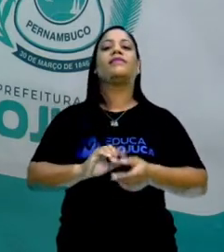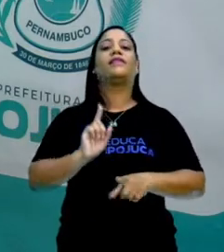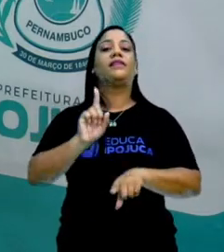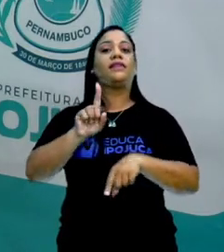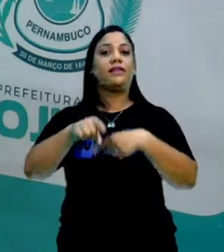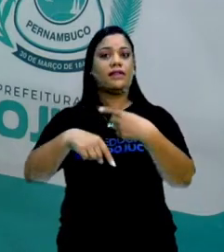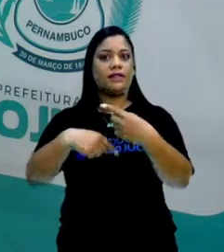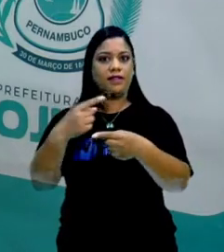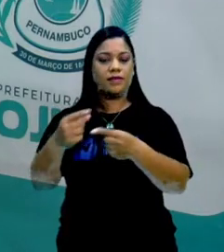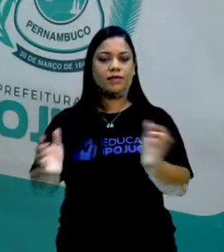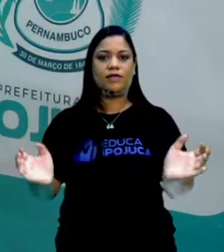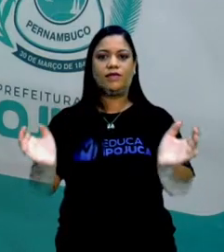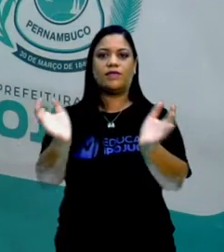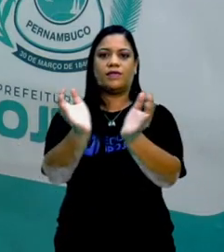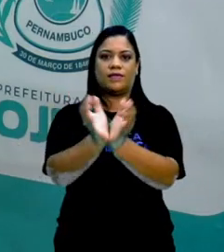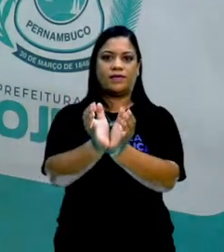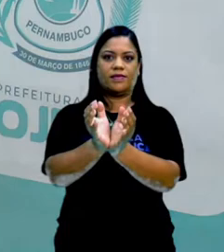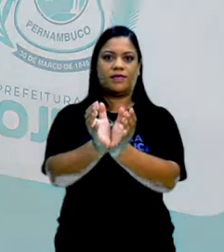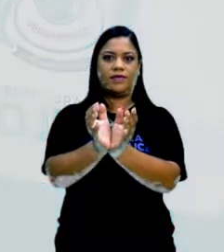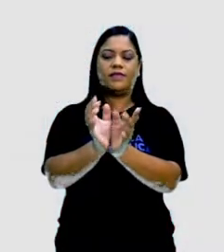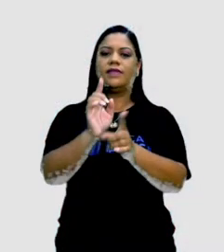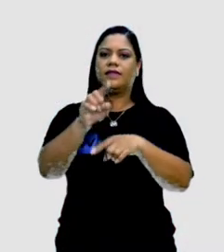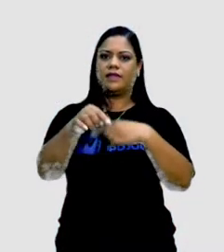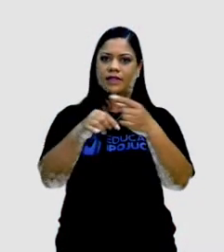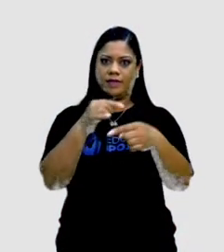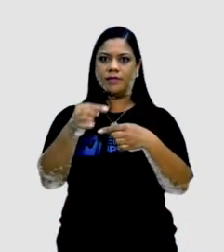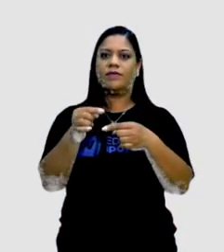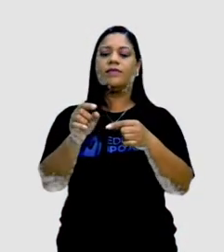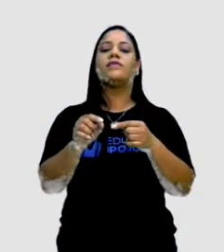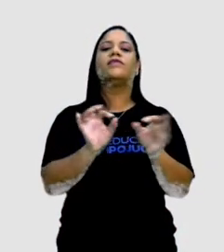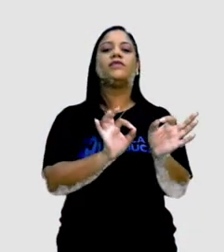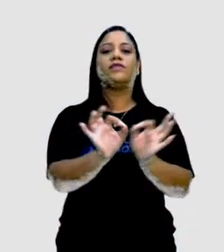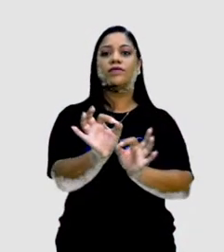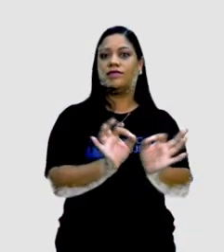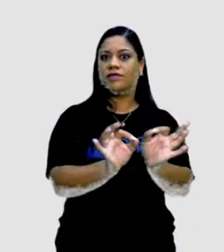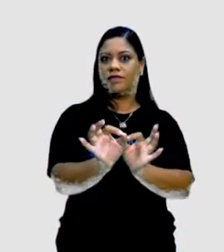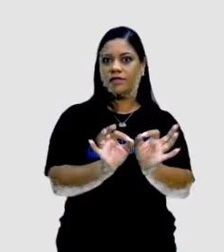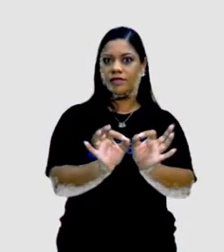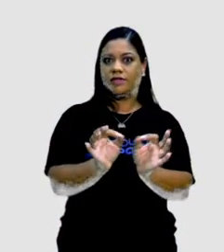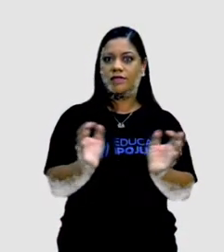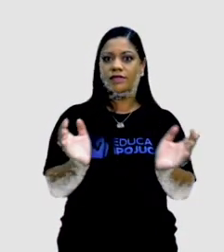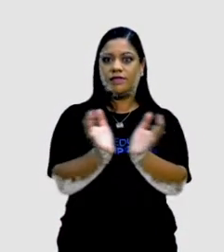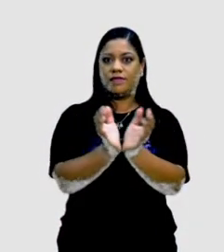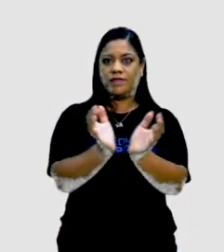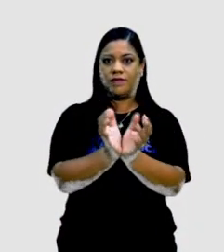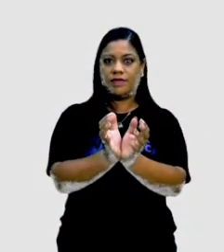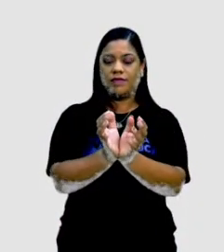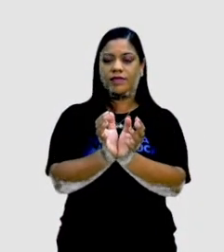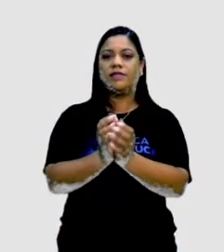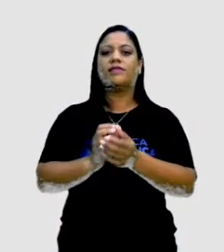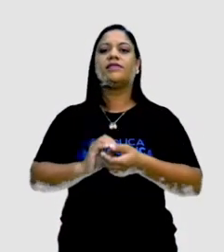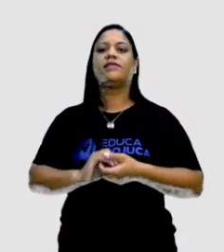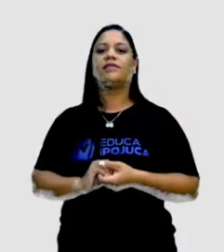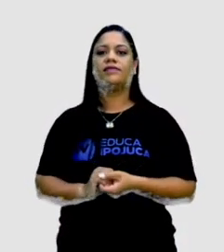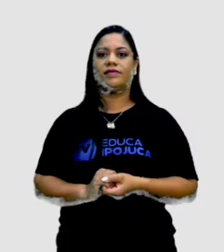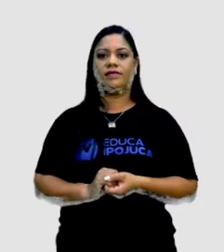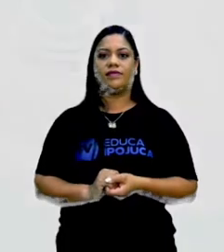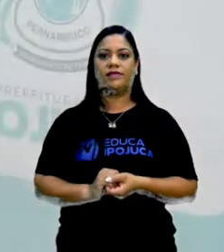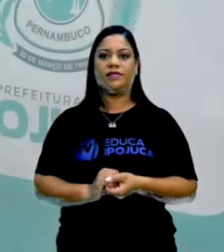depois eu vou agrupar. Depois que eu faço toda essa organização e esse agrupamento, então eu vou